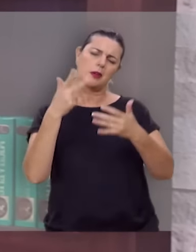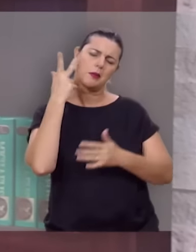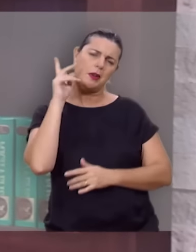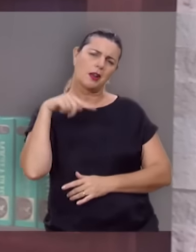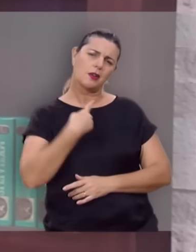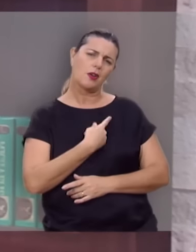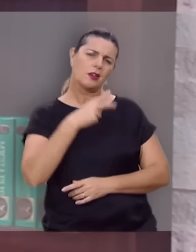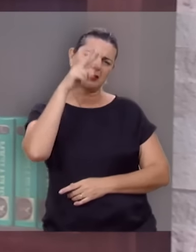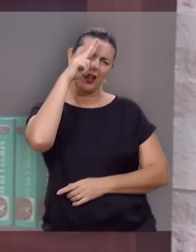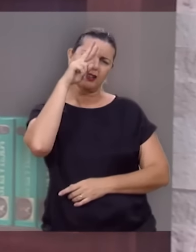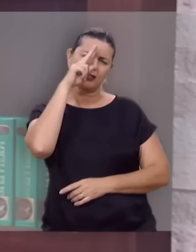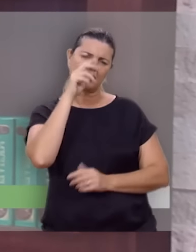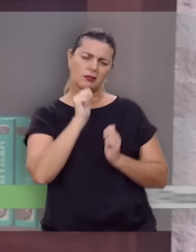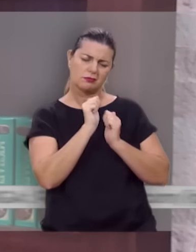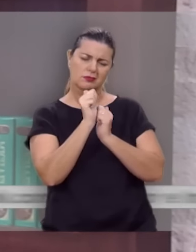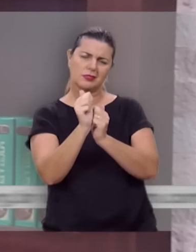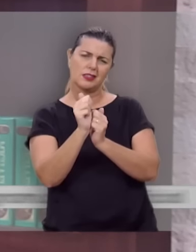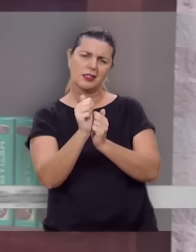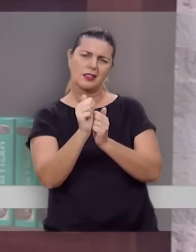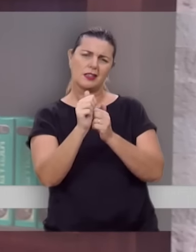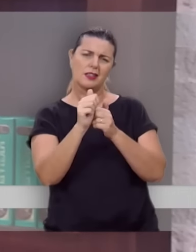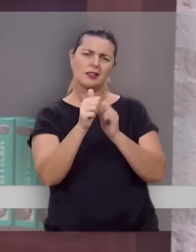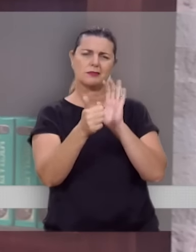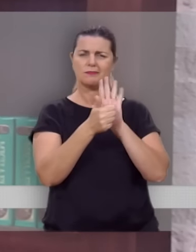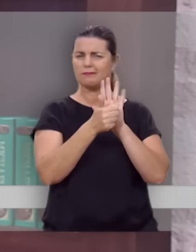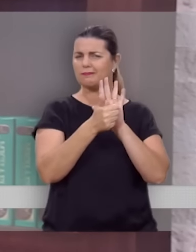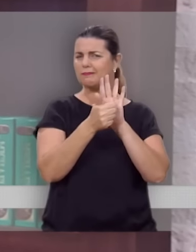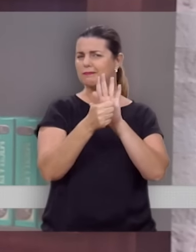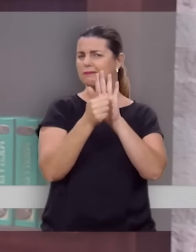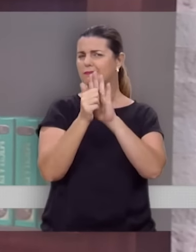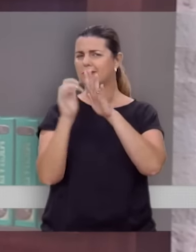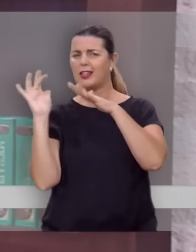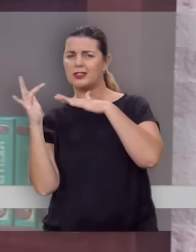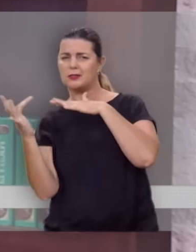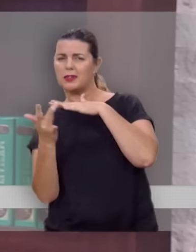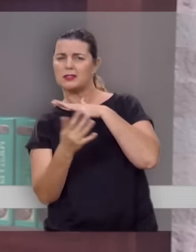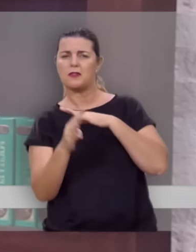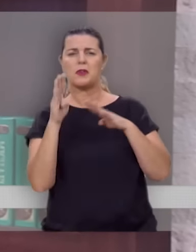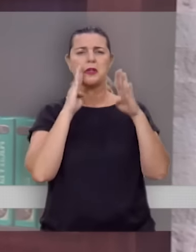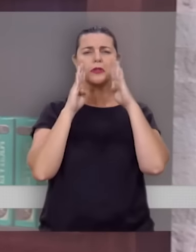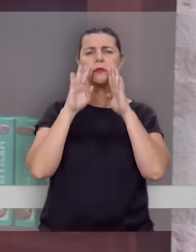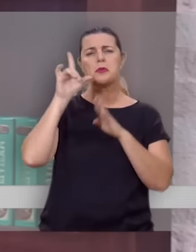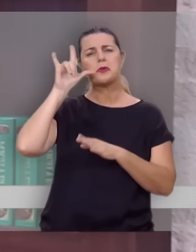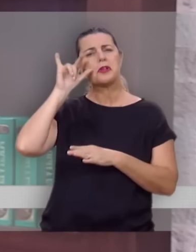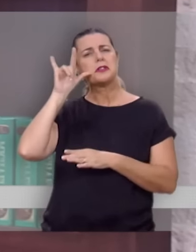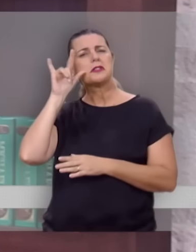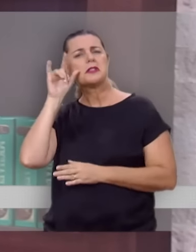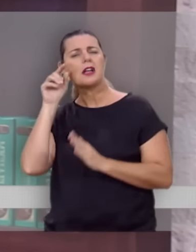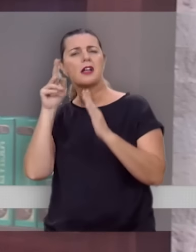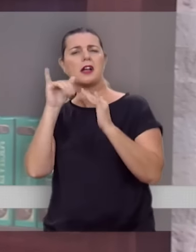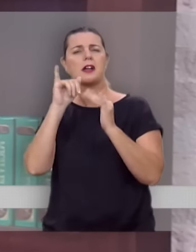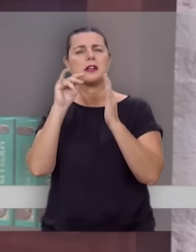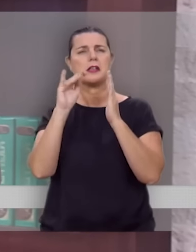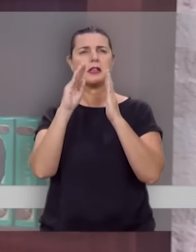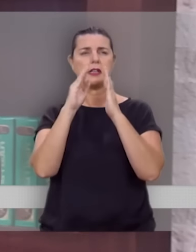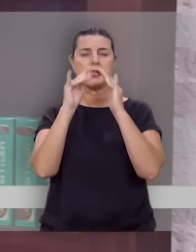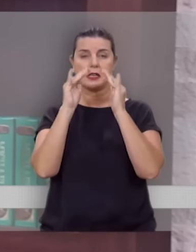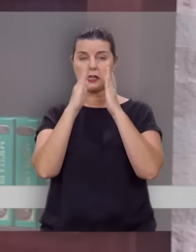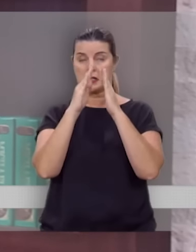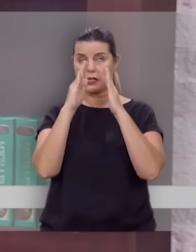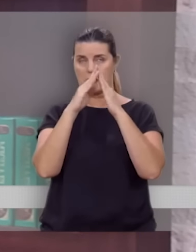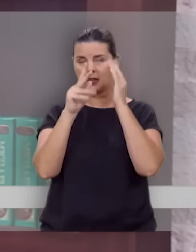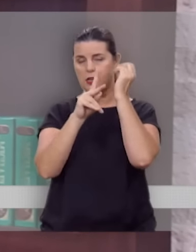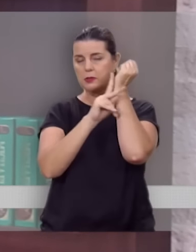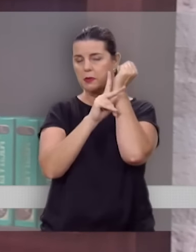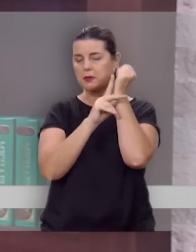essa história. Siga a gente lá nas mídias sociais, no Facebook, no Instagram da Igreja Presbiteriana do Brasil e fala pra